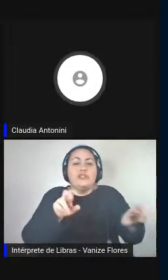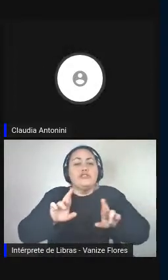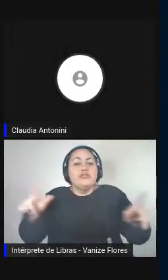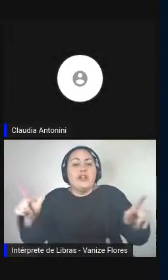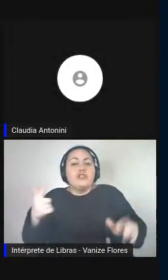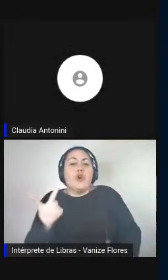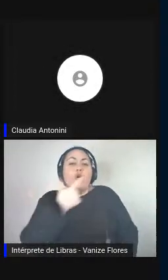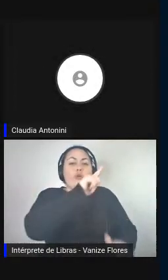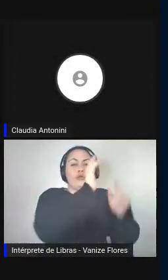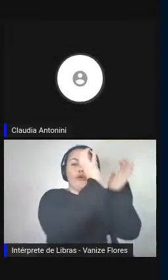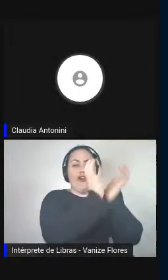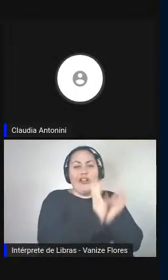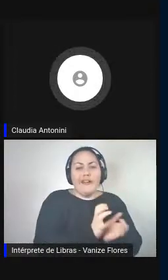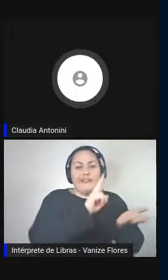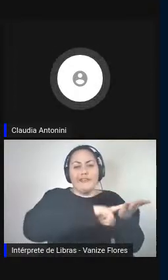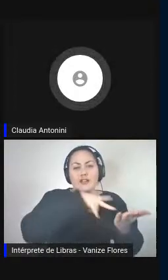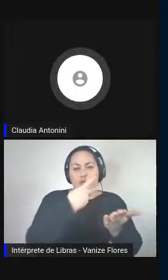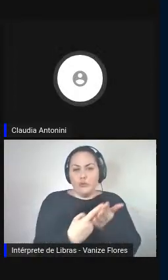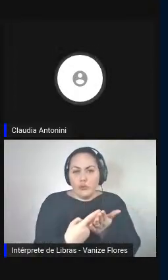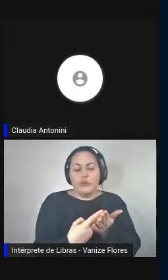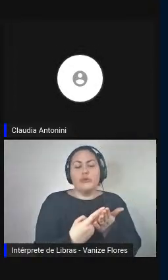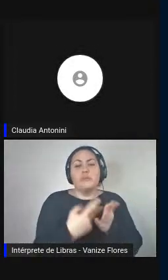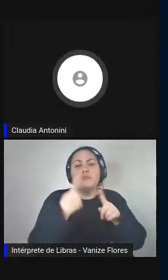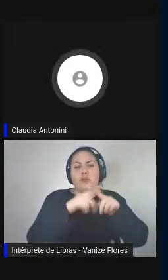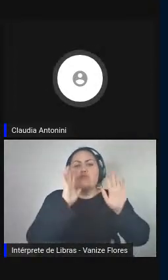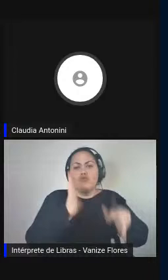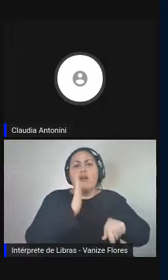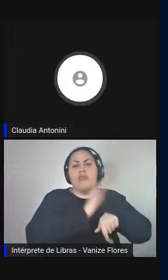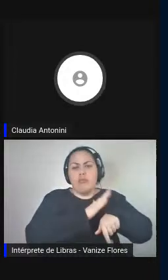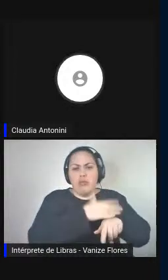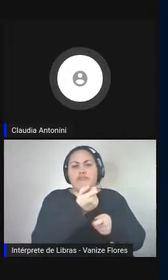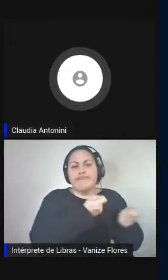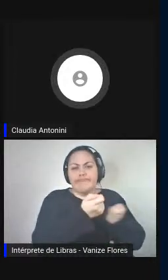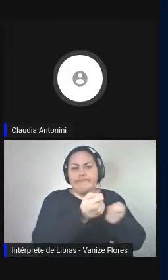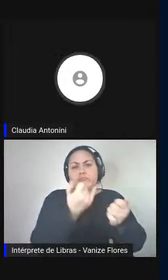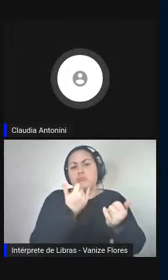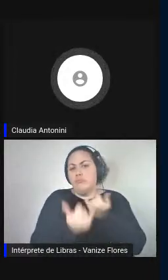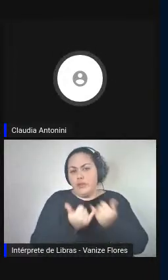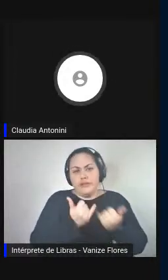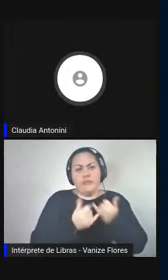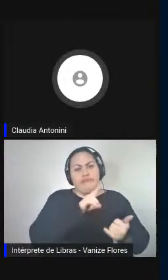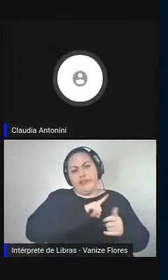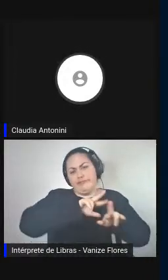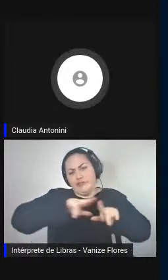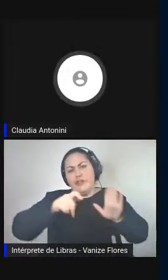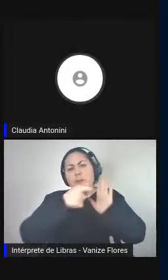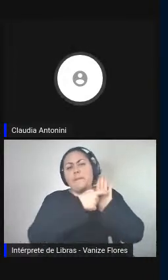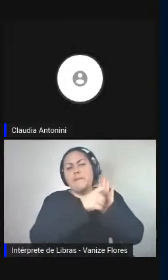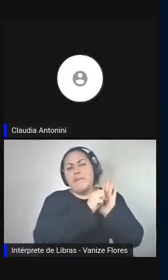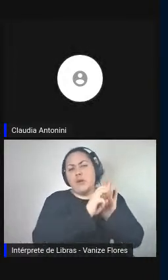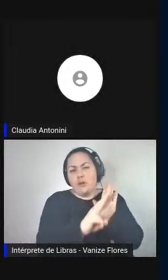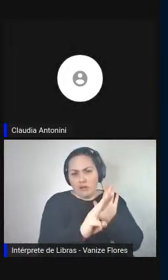usam, gerenciam, por exemplo, CAT Tools e outros, pelo fato, como